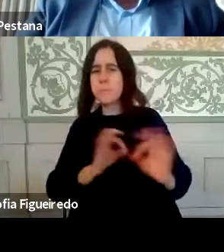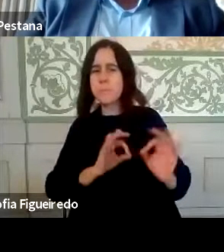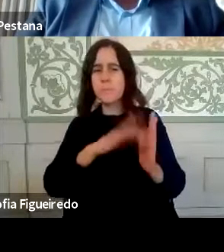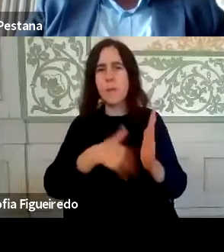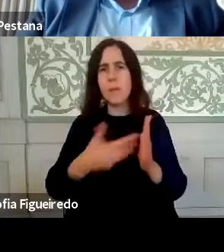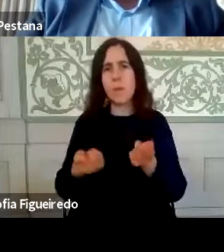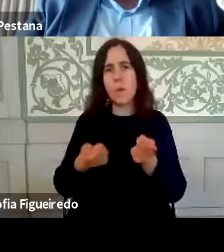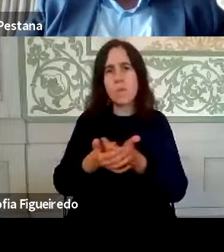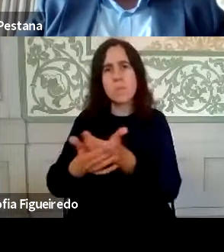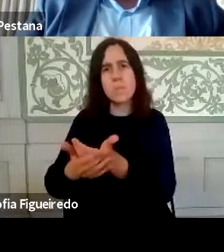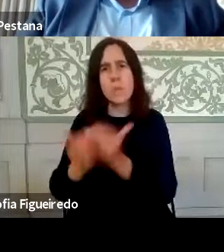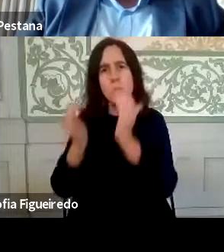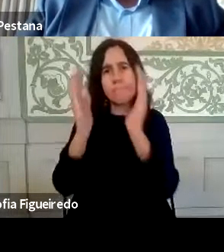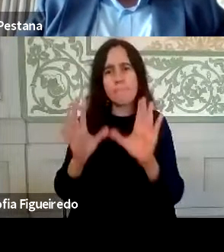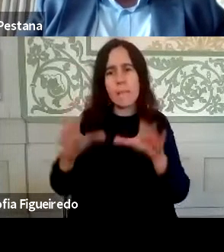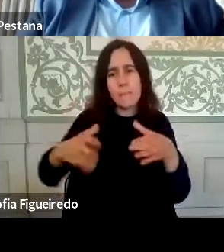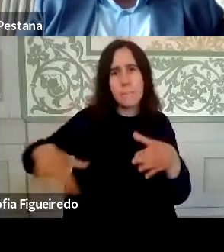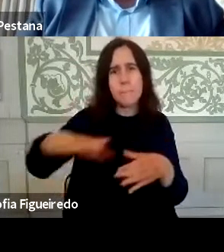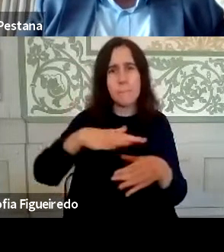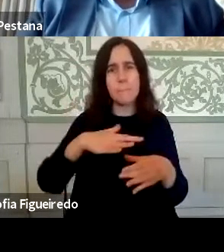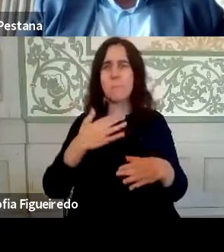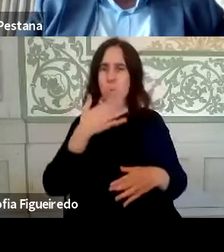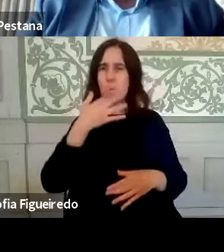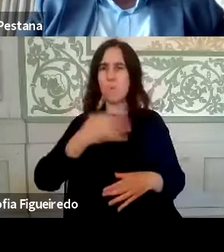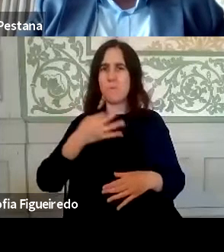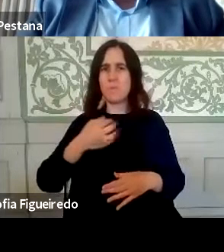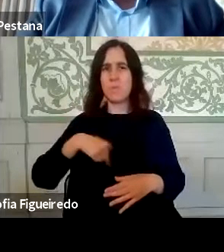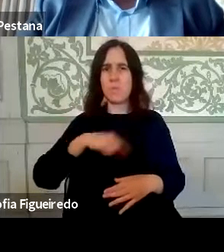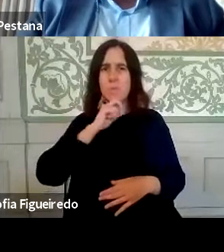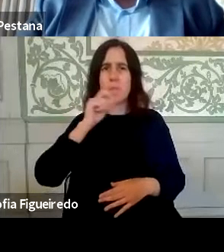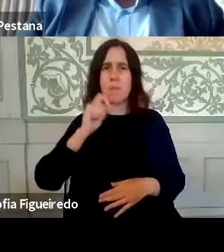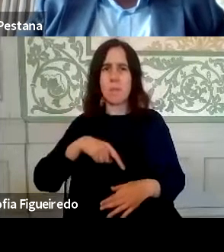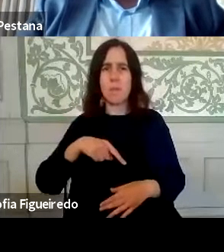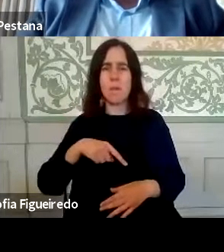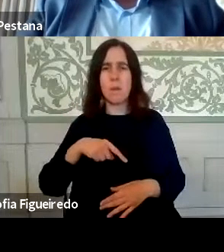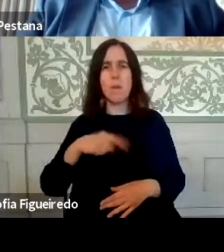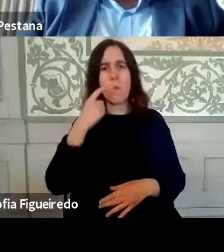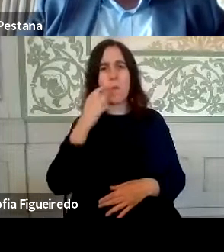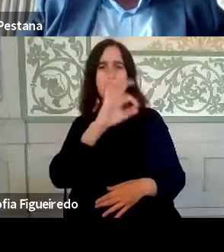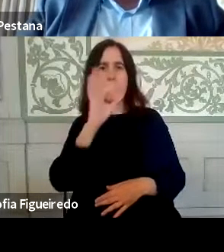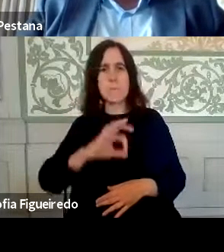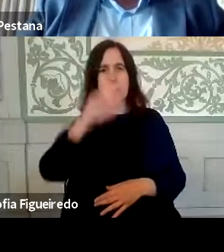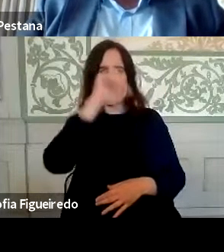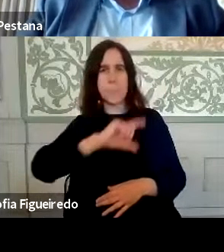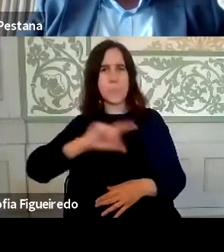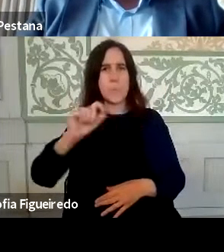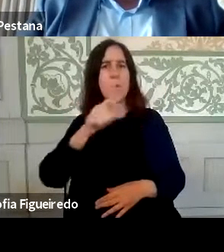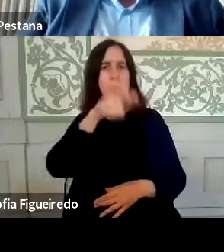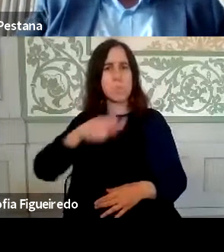organização das equipas, mas estou convencido que nós conseguimos ter porcentagens significativas das pessoas